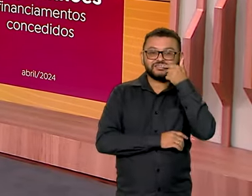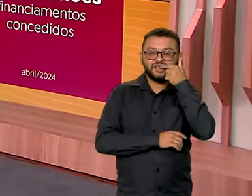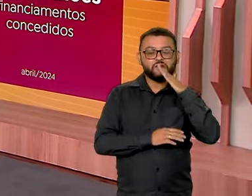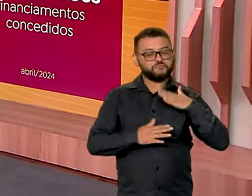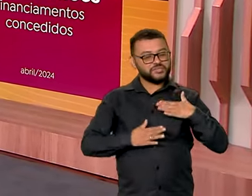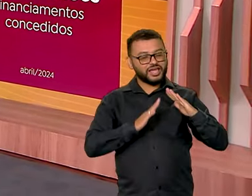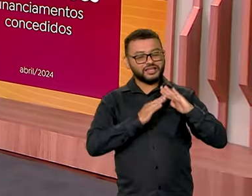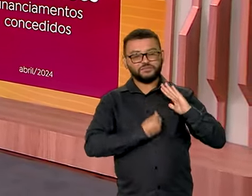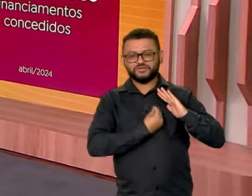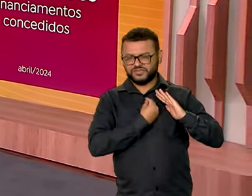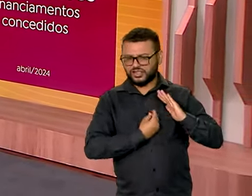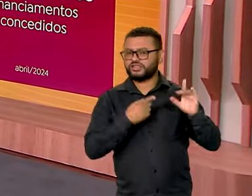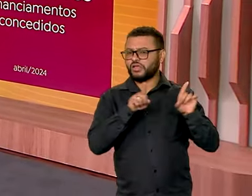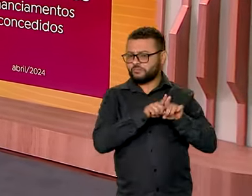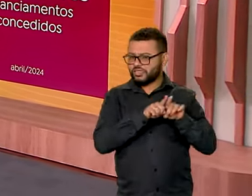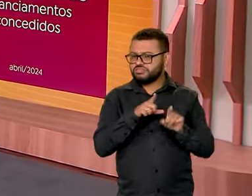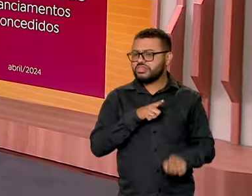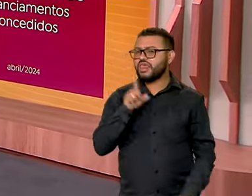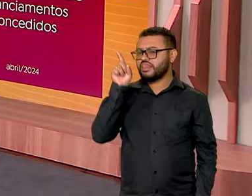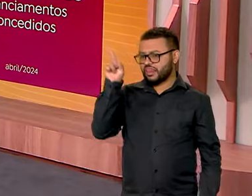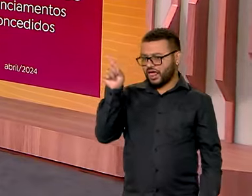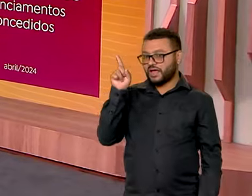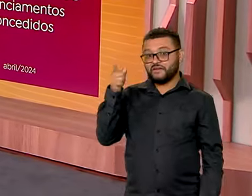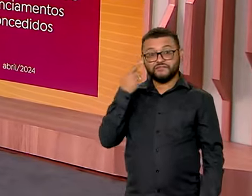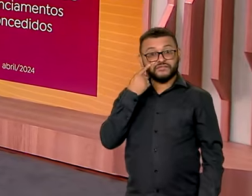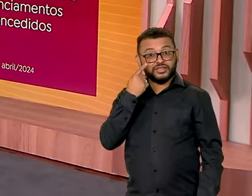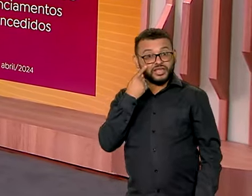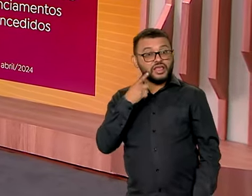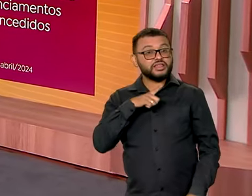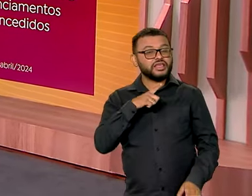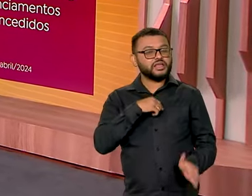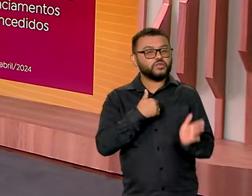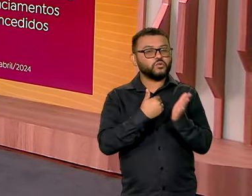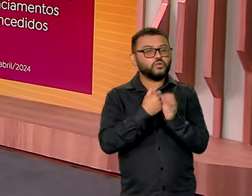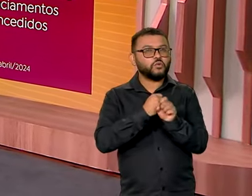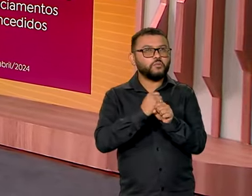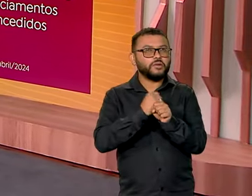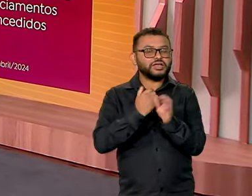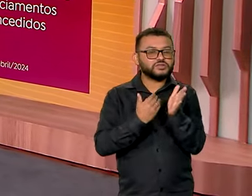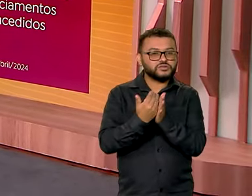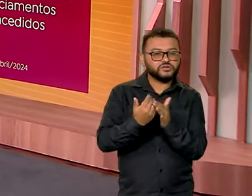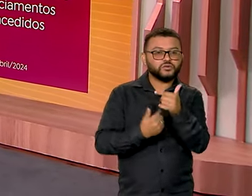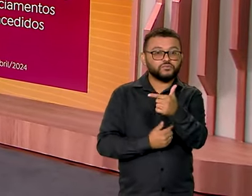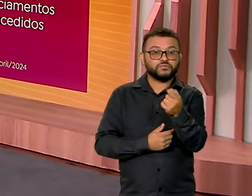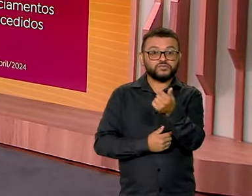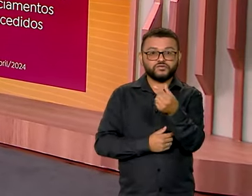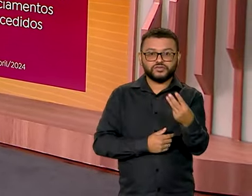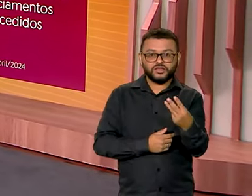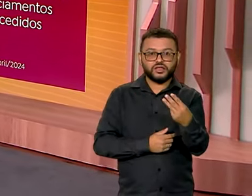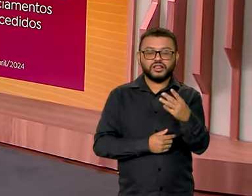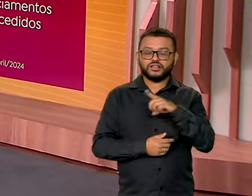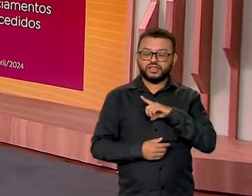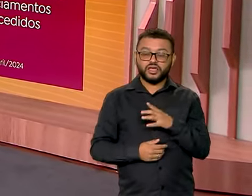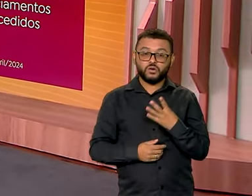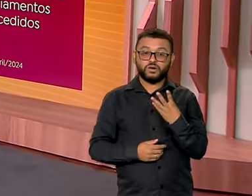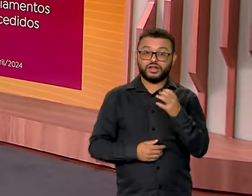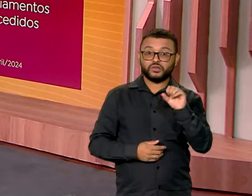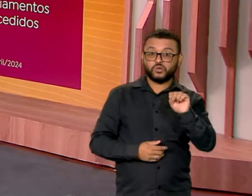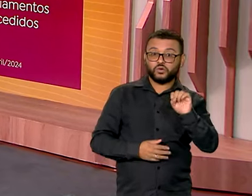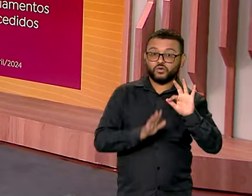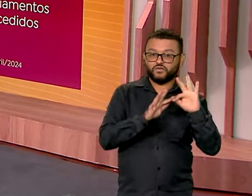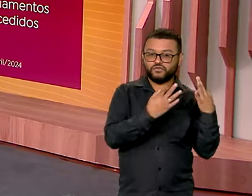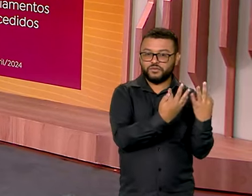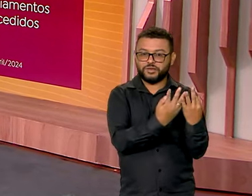Minha Casa Minha Vida também chegou a esse município de Barreirinhas. Desde o ano passado, 48 famílias da